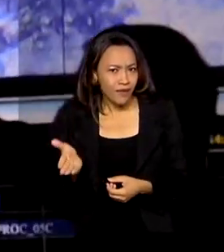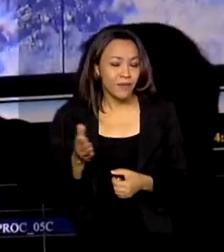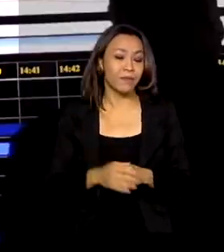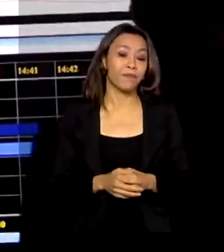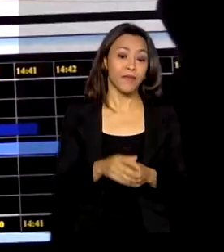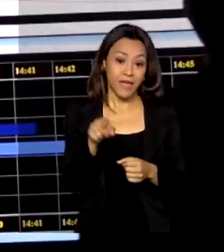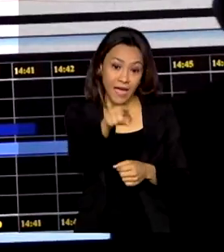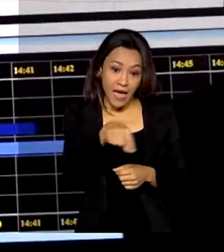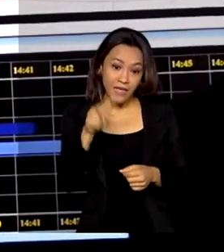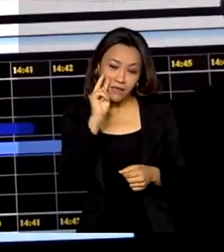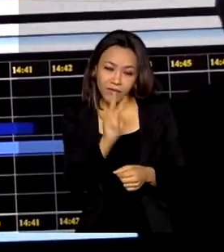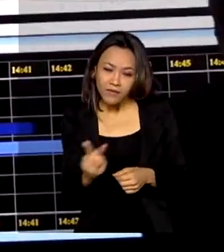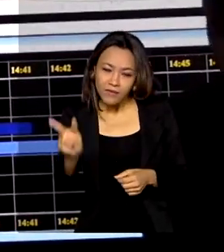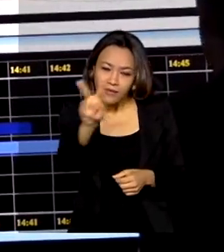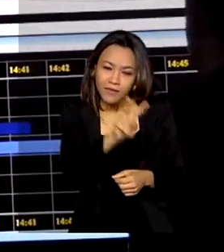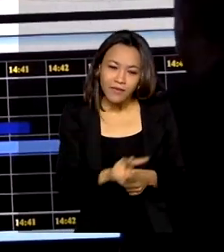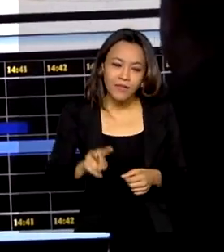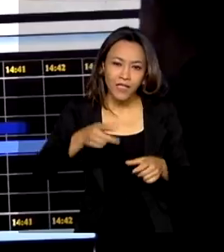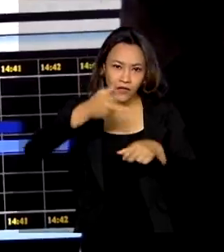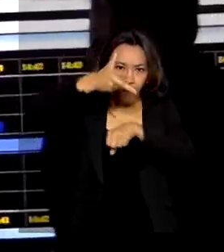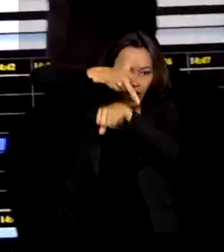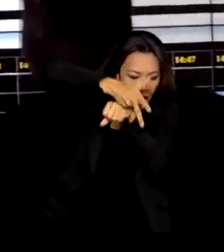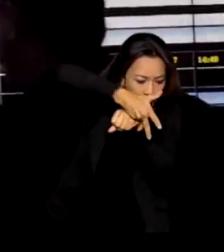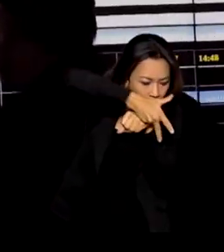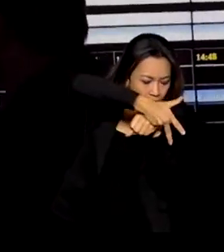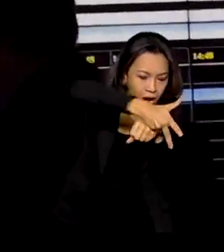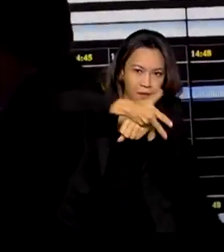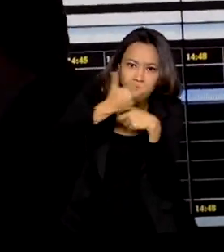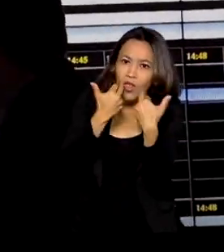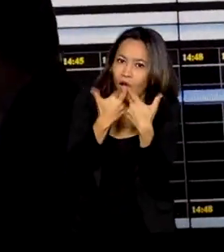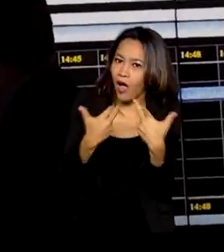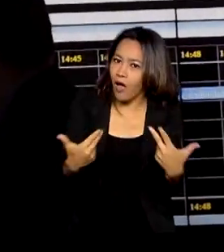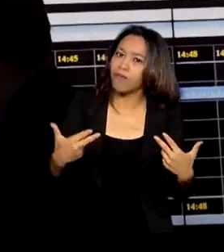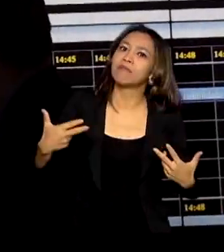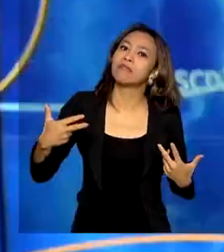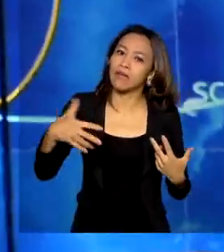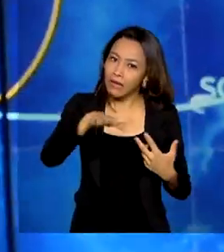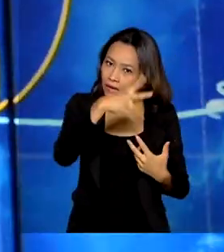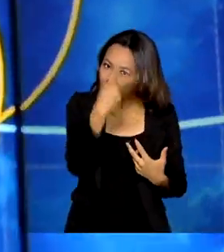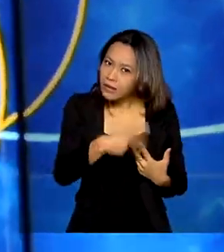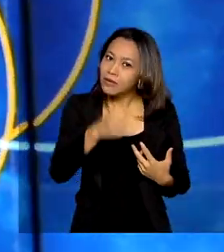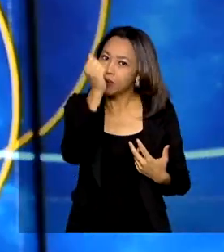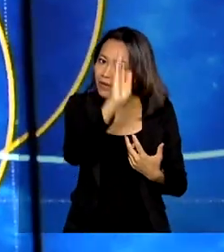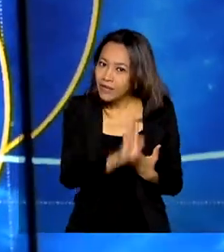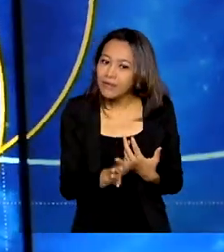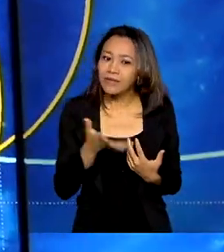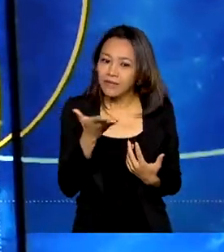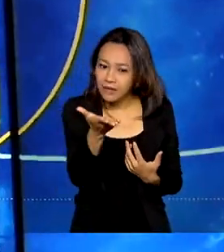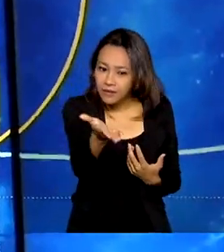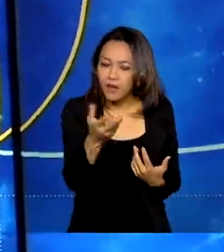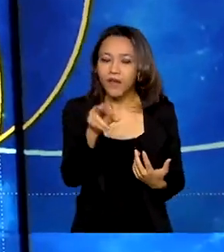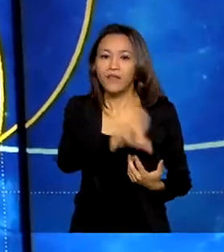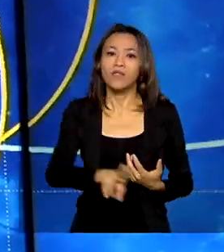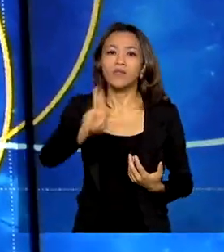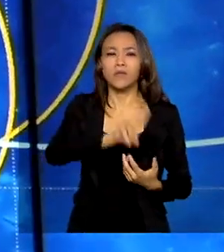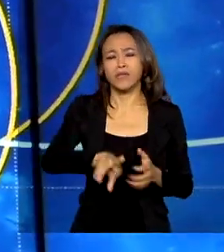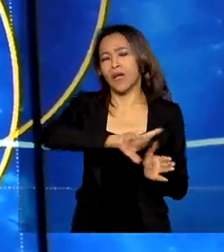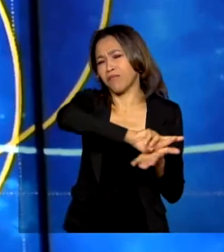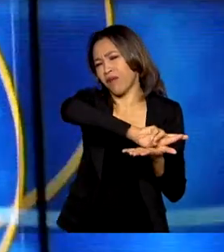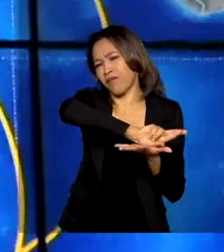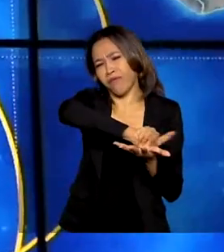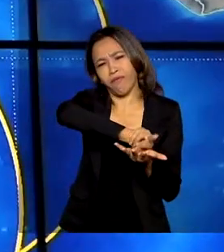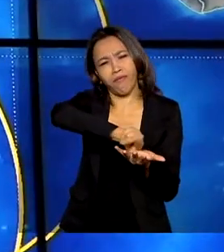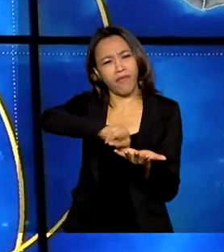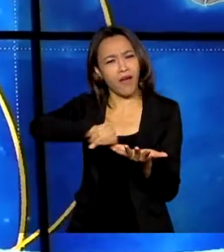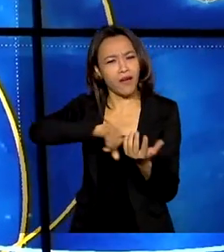As imagens geradas pela câmera Wi-Fi, uma inovação da indústria espacial brasileira, serão utilizadas para as mais diversas